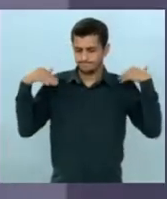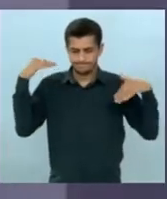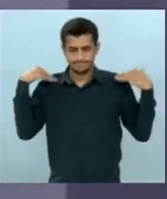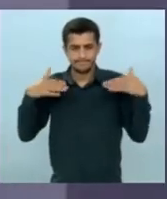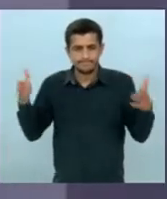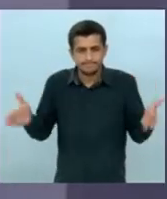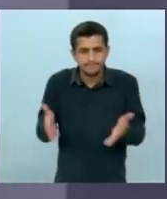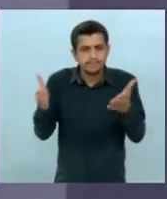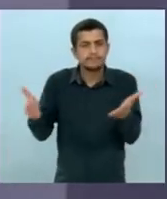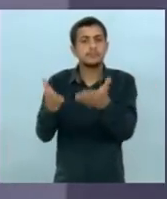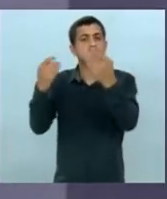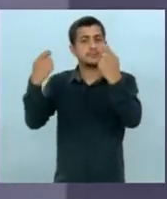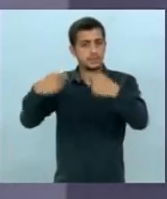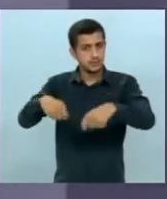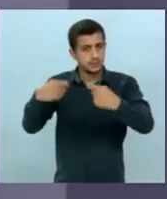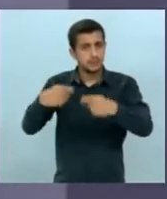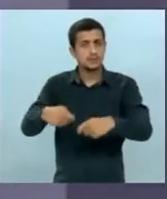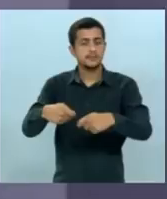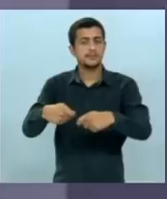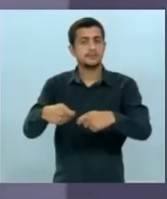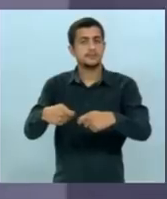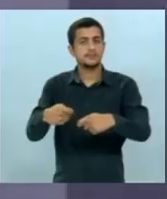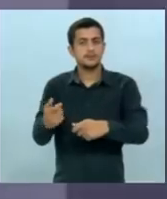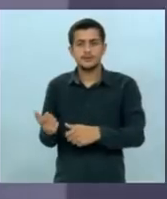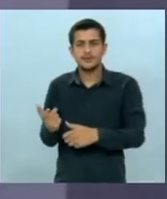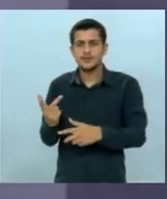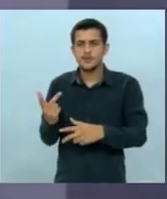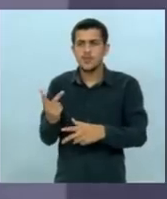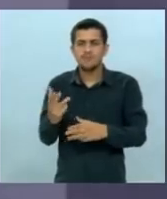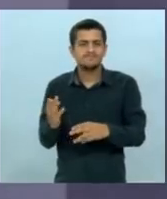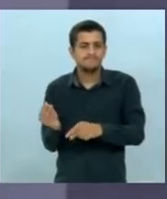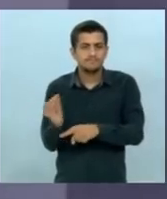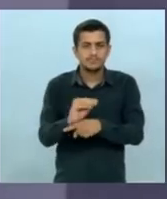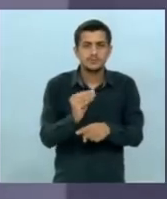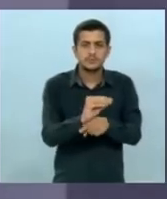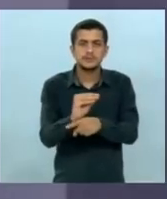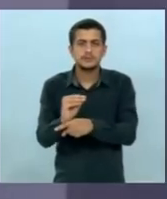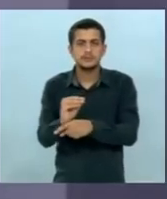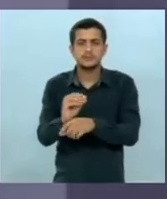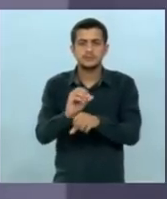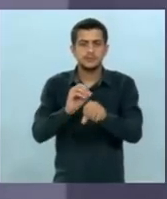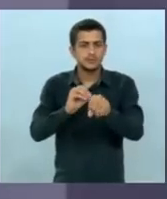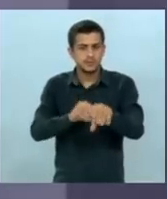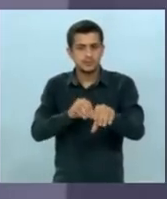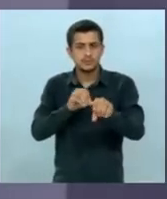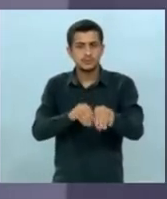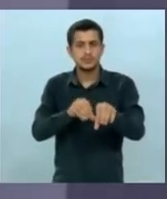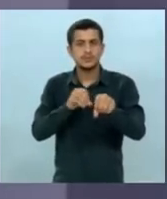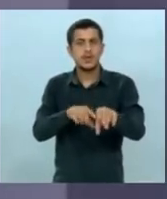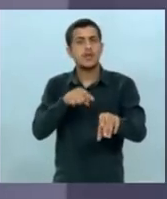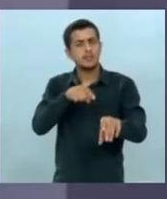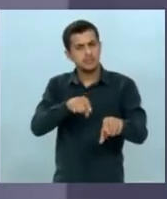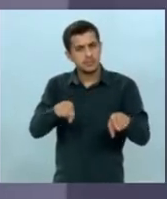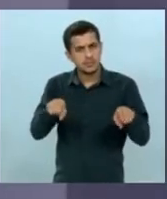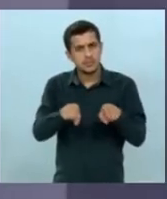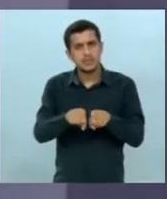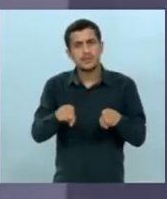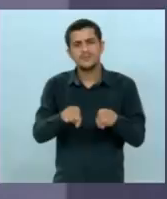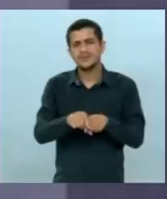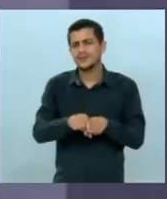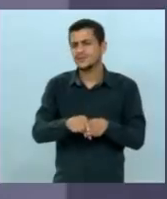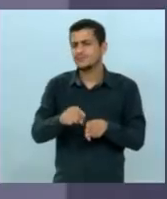lógico que nós temos que aplicar, digamos assim, na educação. A educação também está uma